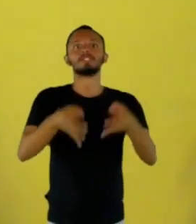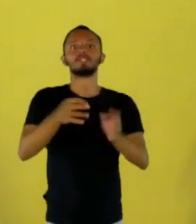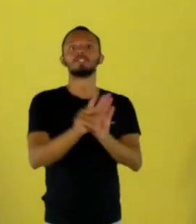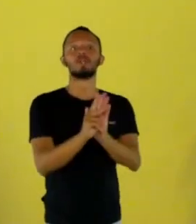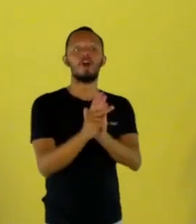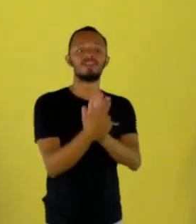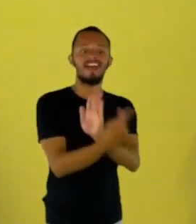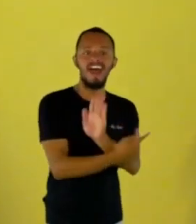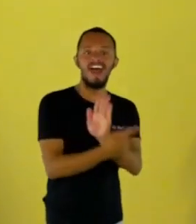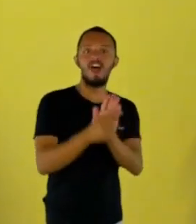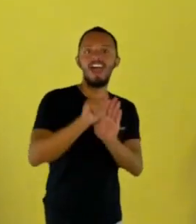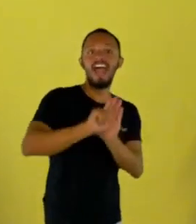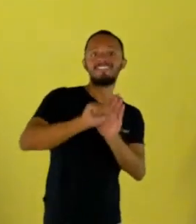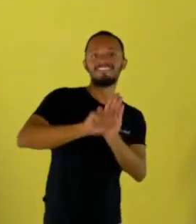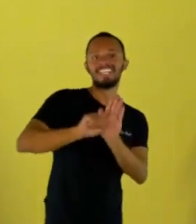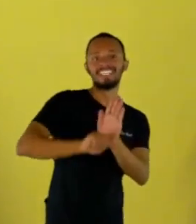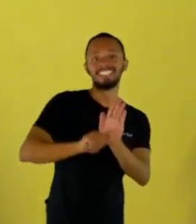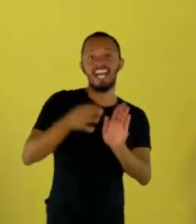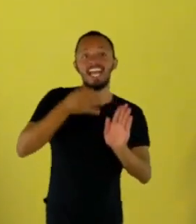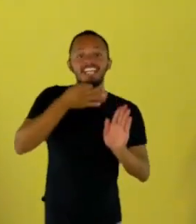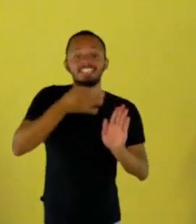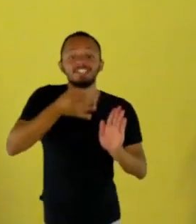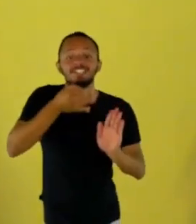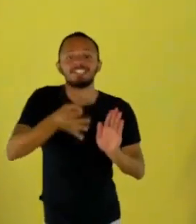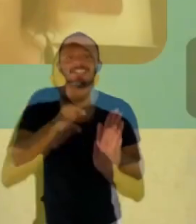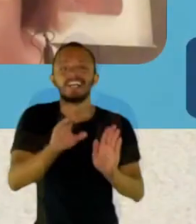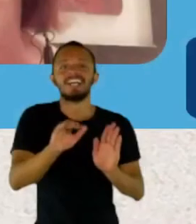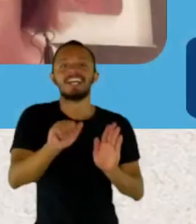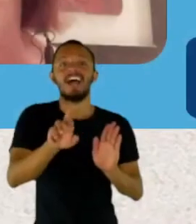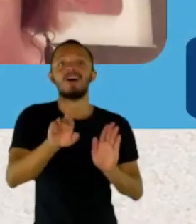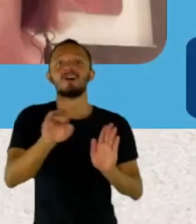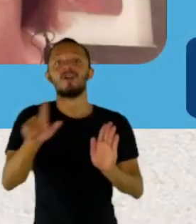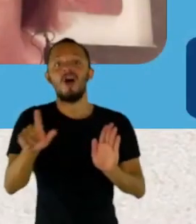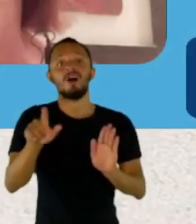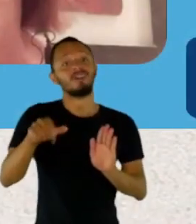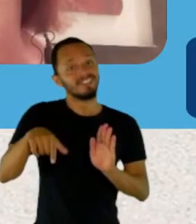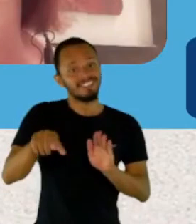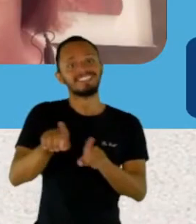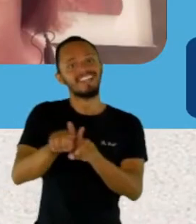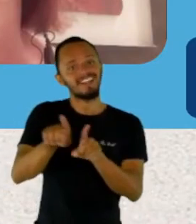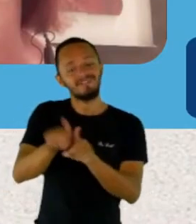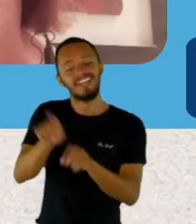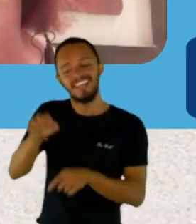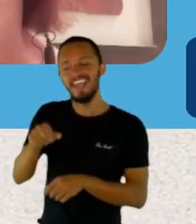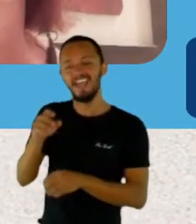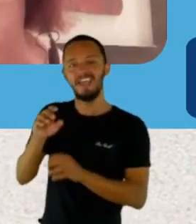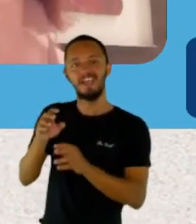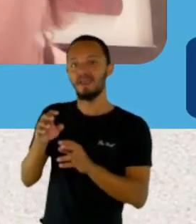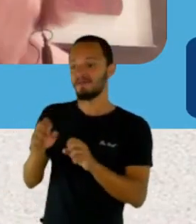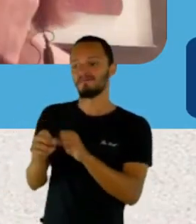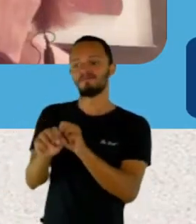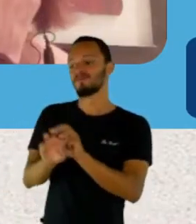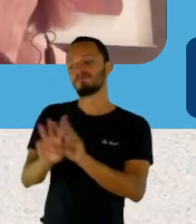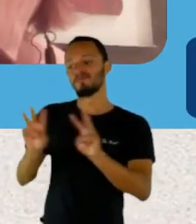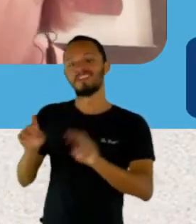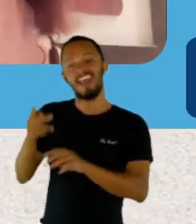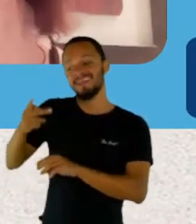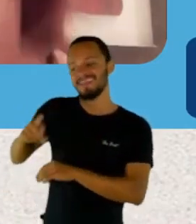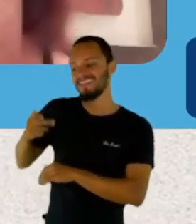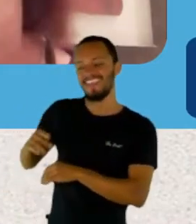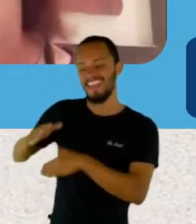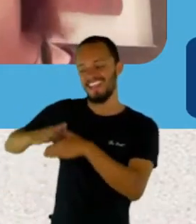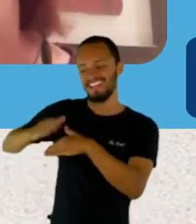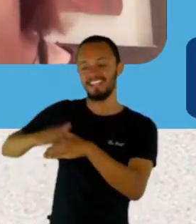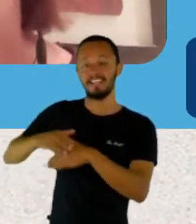Dicas da Carol, que é também o nome do seu blog. Desenvolve o projeto Mais a Autoestima, por